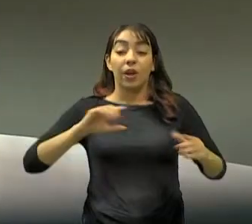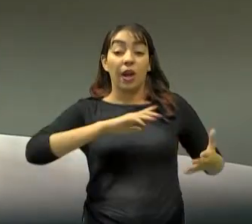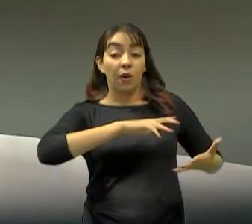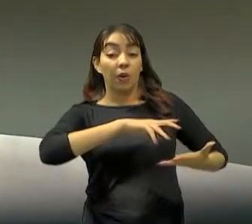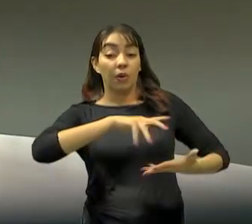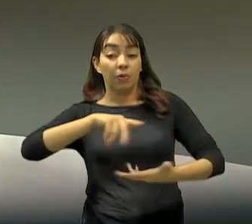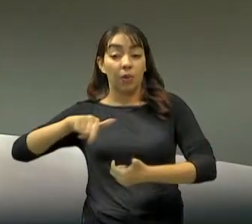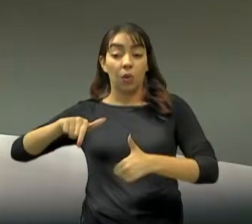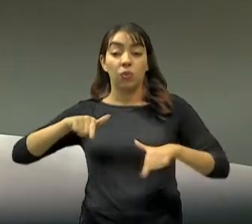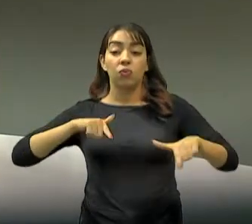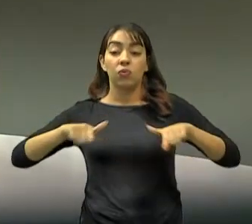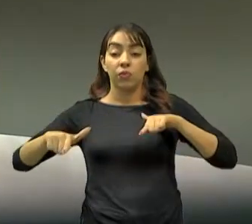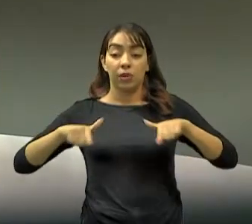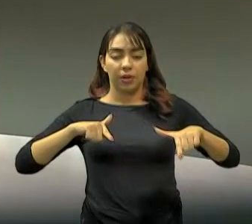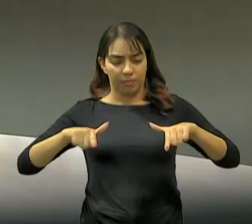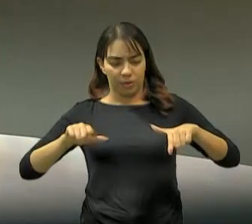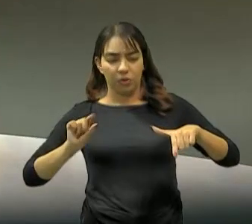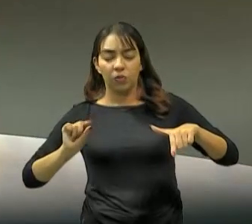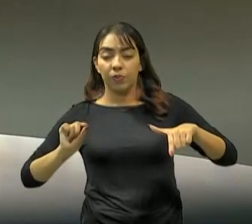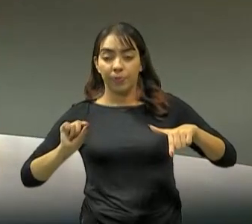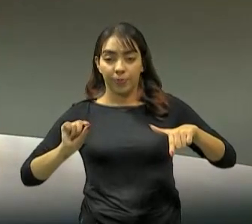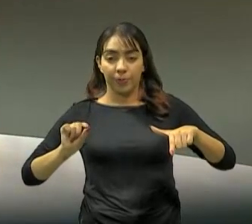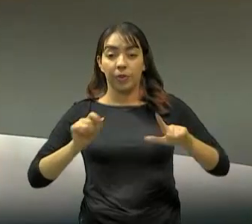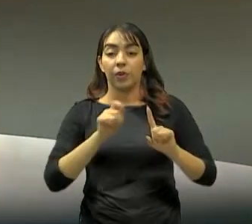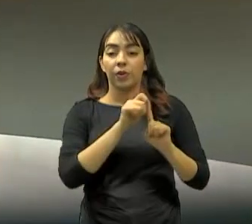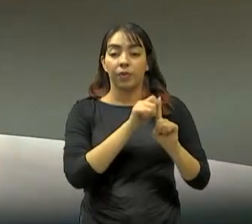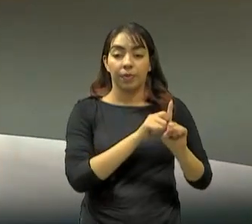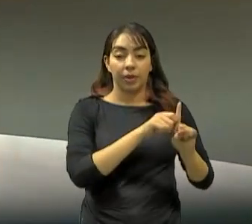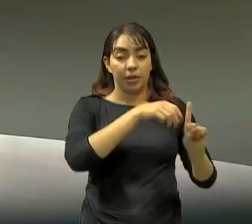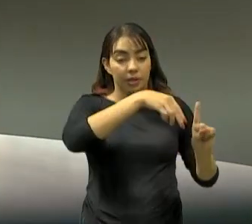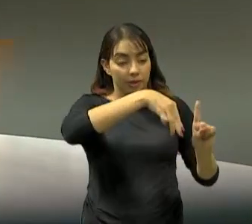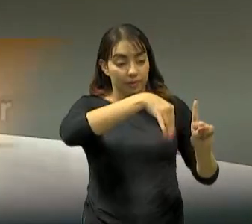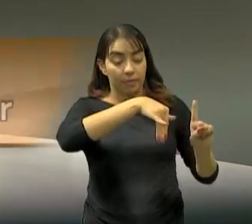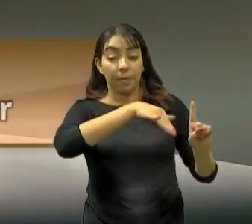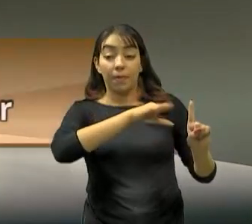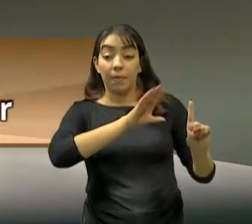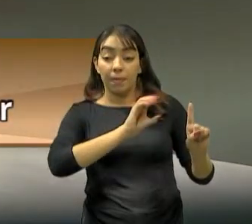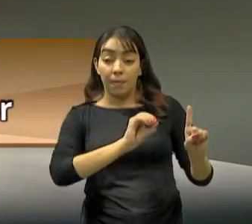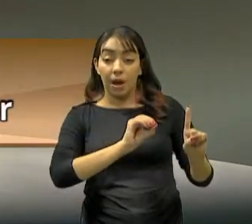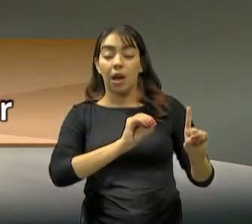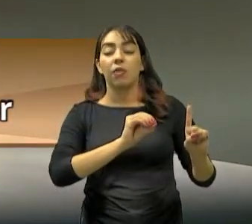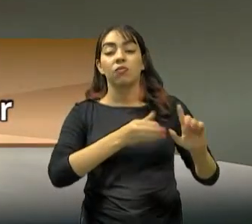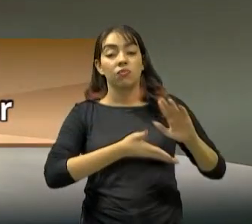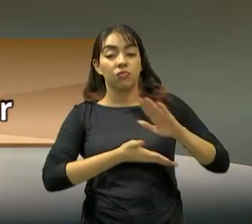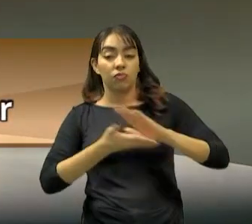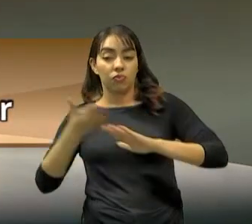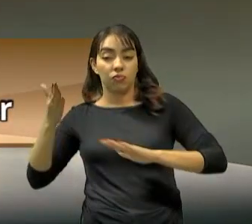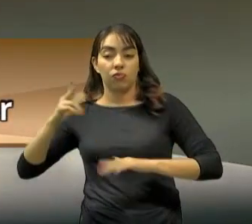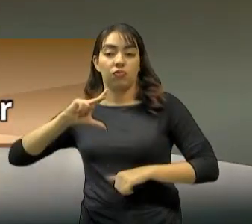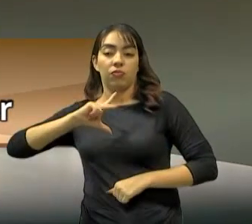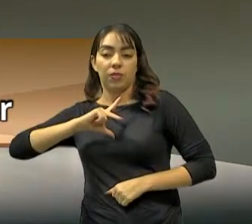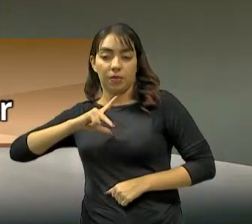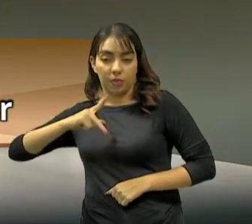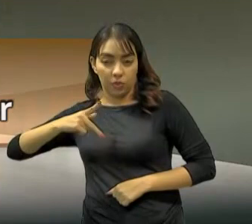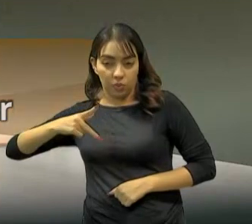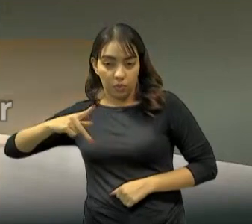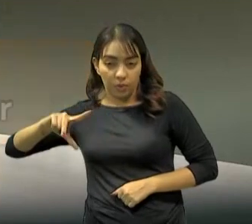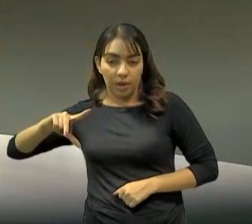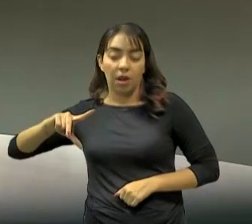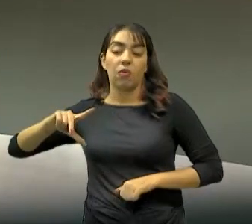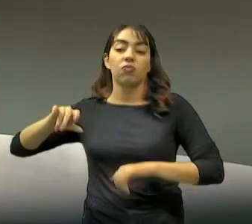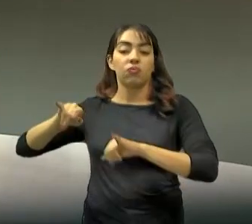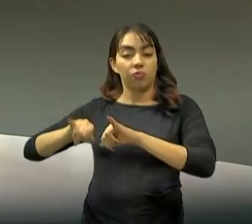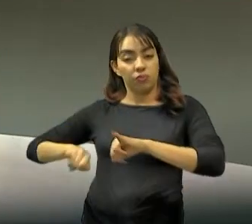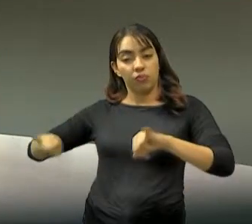fizemos a apresentação dele, ou seja, no final de maio, início de junho, já em Lisboa, e no Porto, em Portugal. E estamos agora,